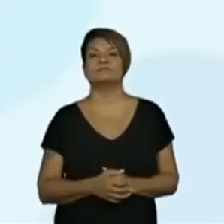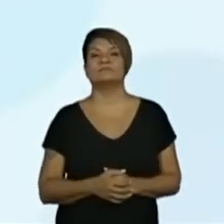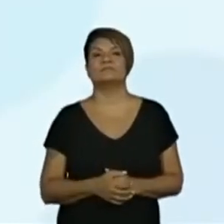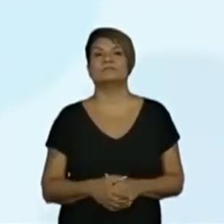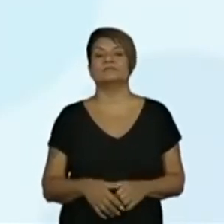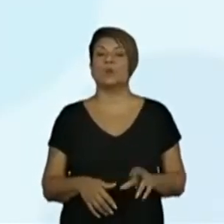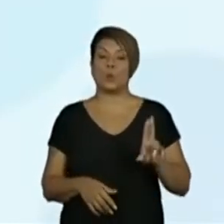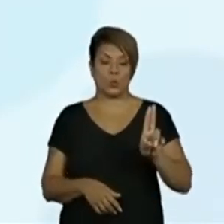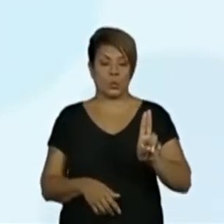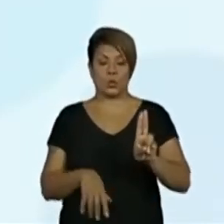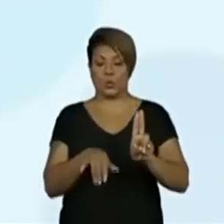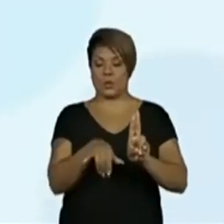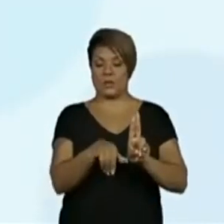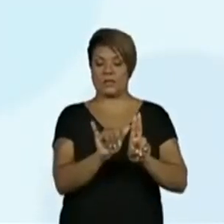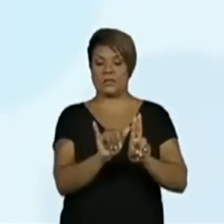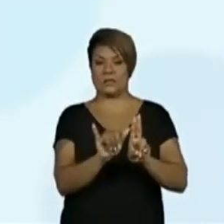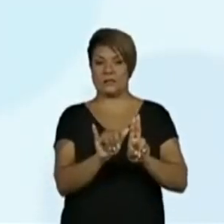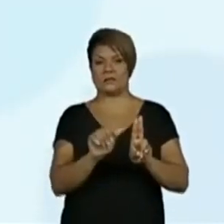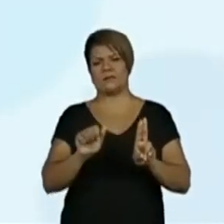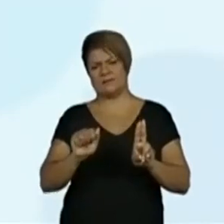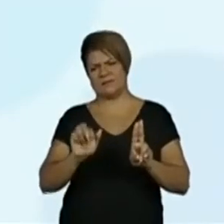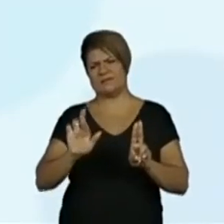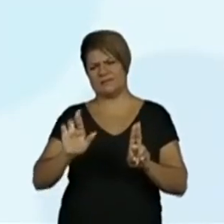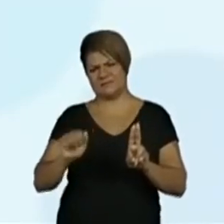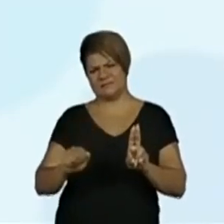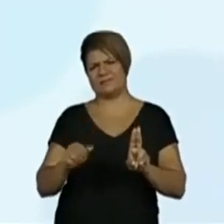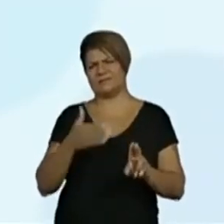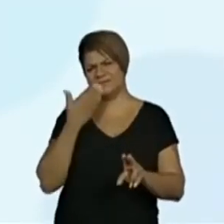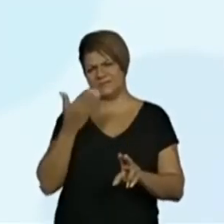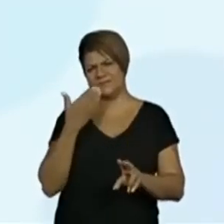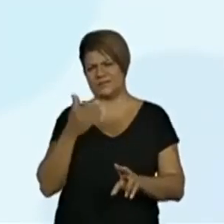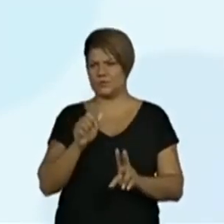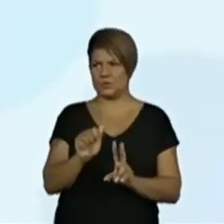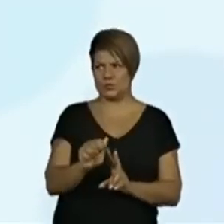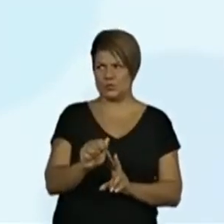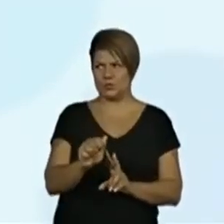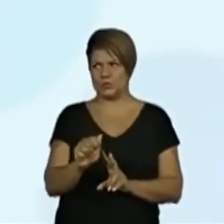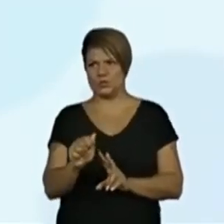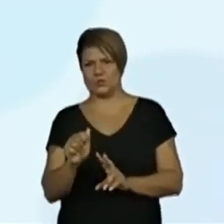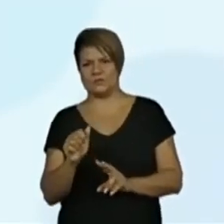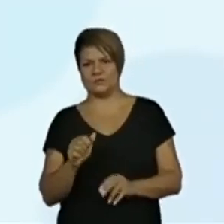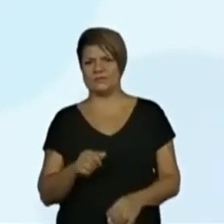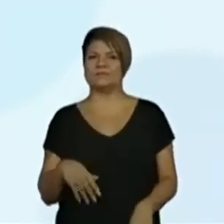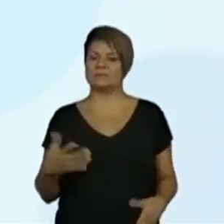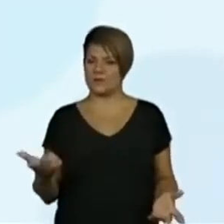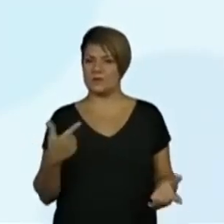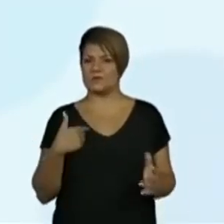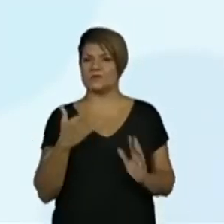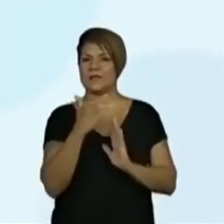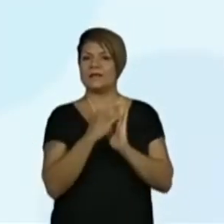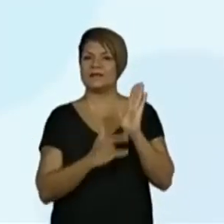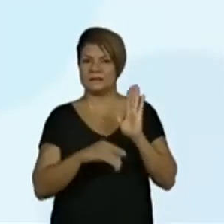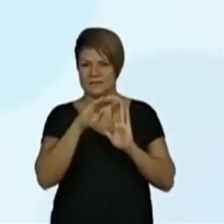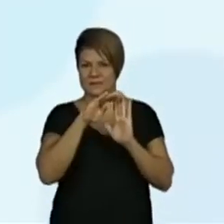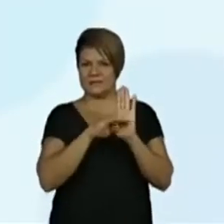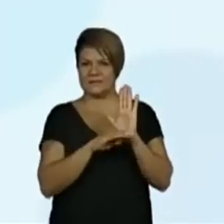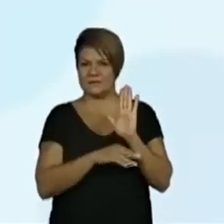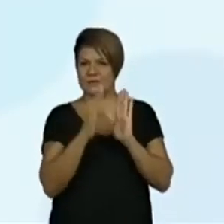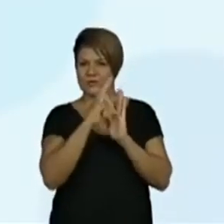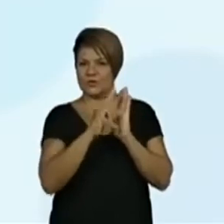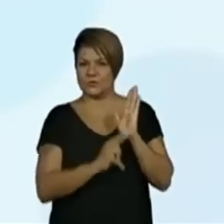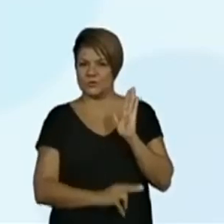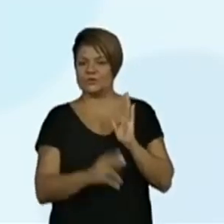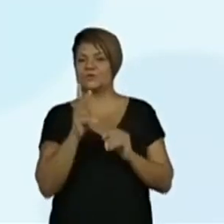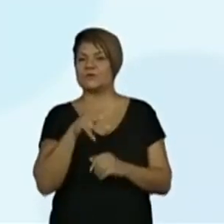Agora, Uiara. Ah, agora está Agora eu acho que está mais fácil. Uiara. Se eu pensar até naquela lista, porque a gente fala muito daquela lista de nome dos